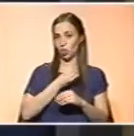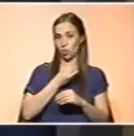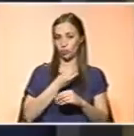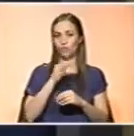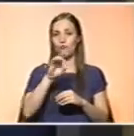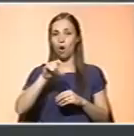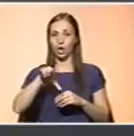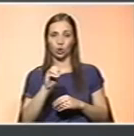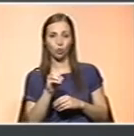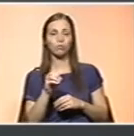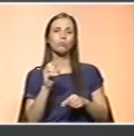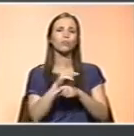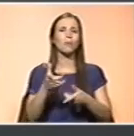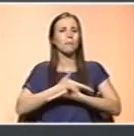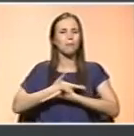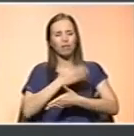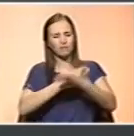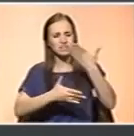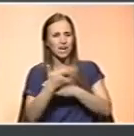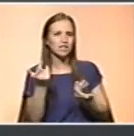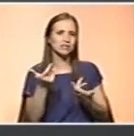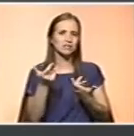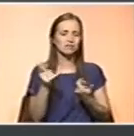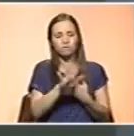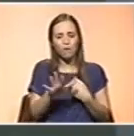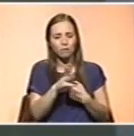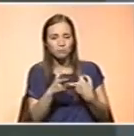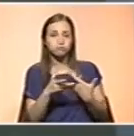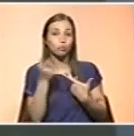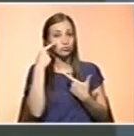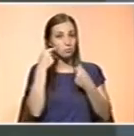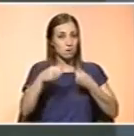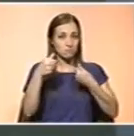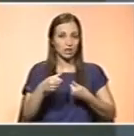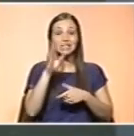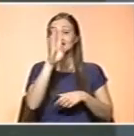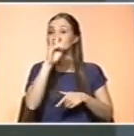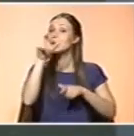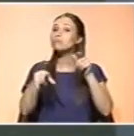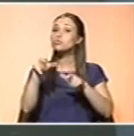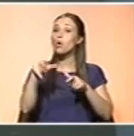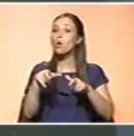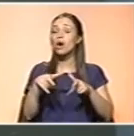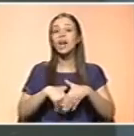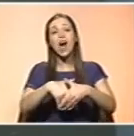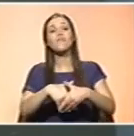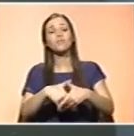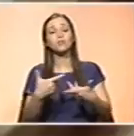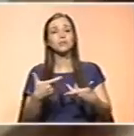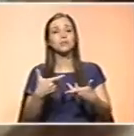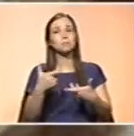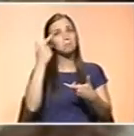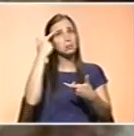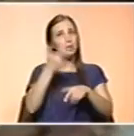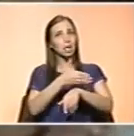Há malformações a nível do feto, portanto, isso já é bastante conhecido. E se a pessoa fizer uma gravidez planeada, portanto,